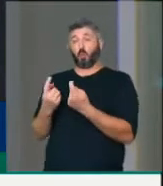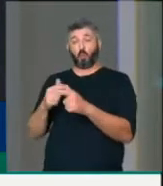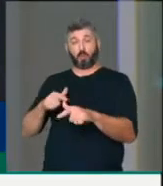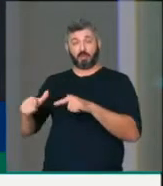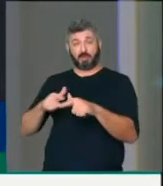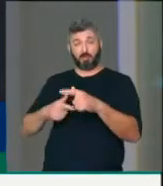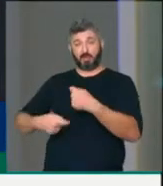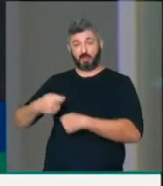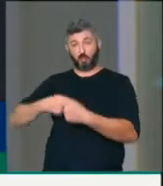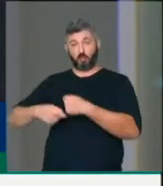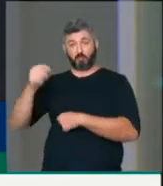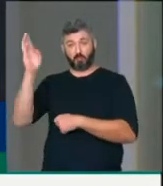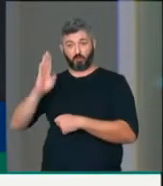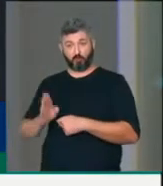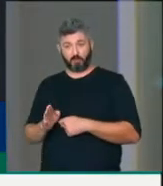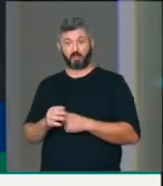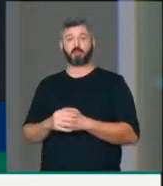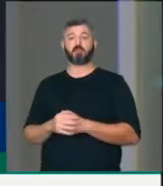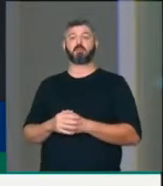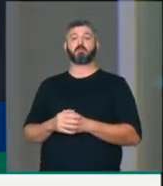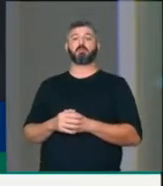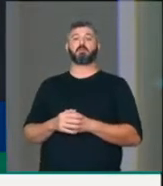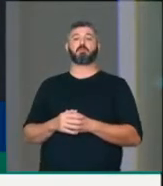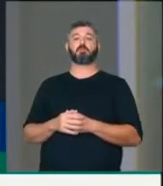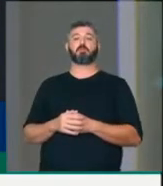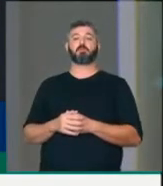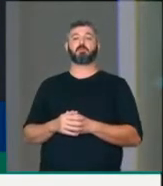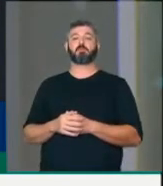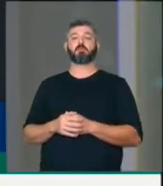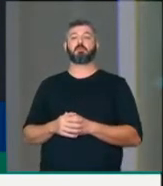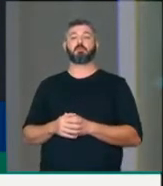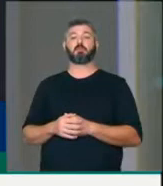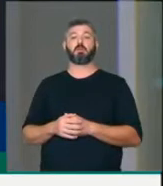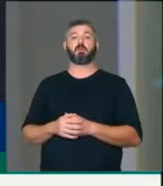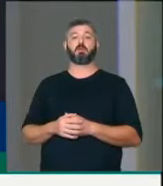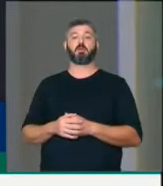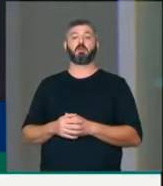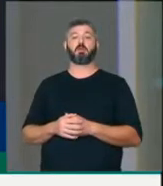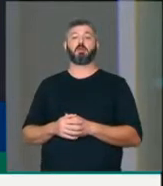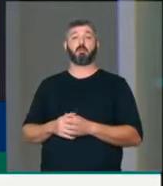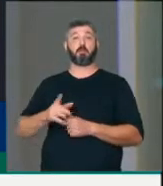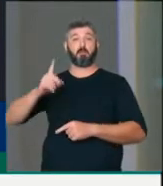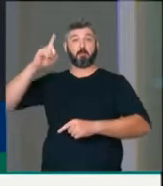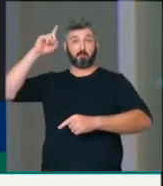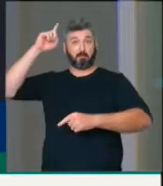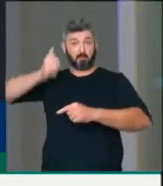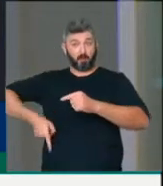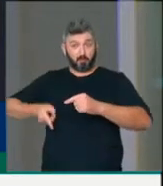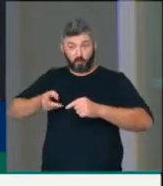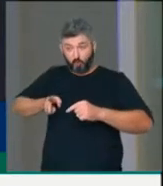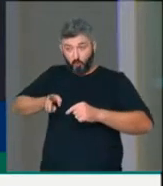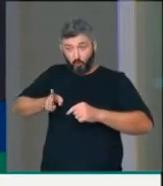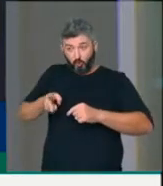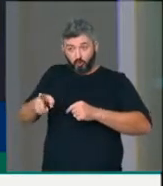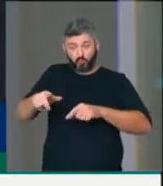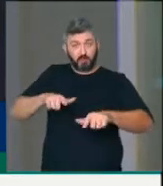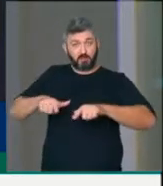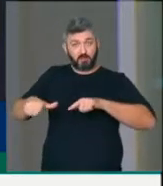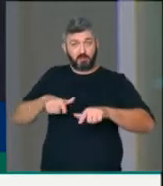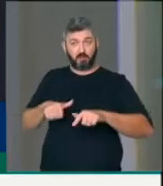econômica, prefeito João Campos, que está proibida de trabalhar,